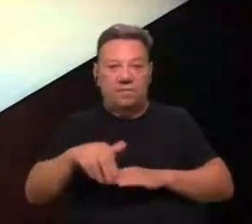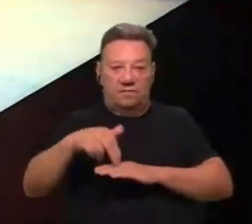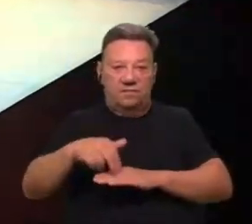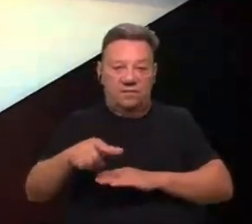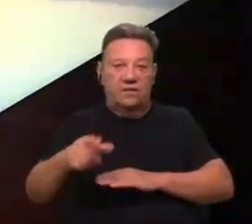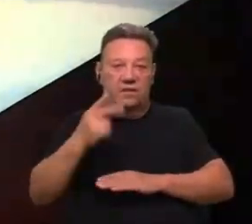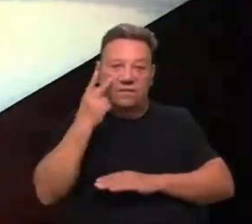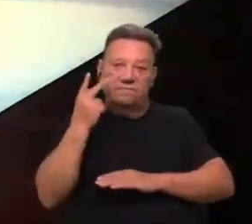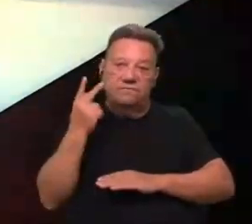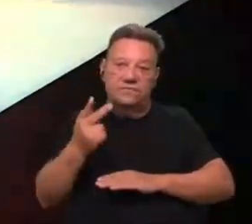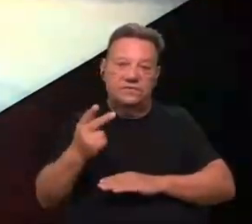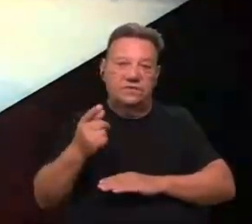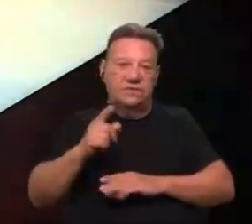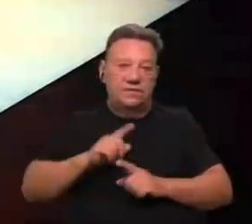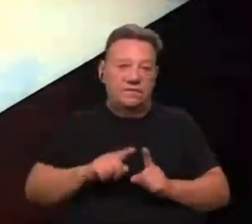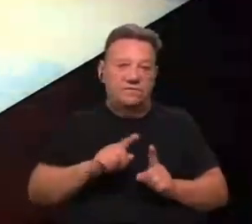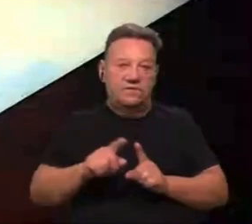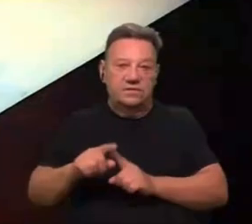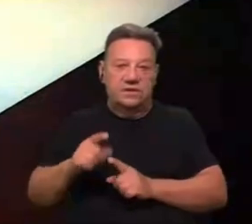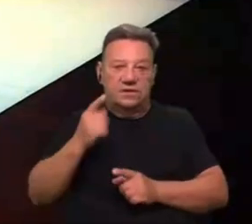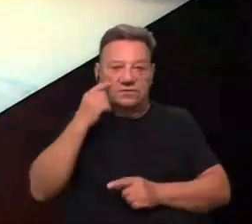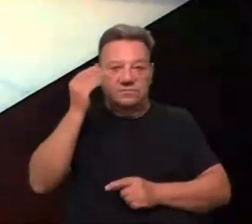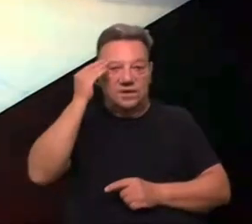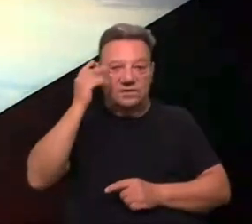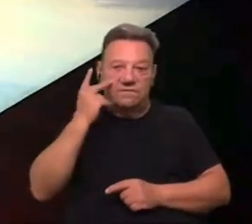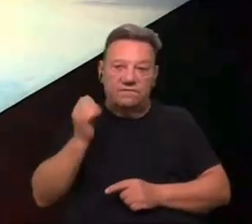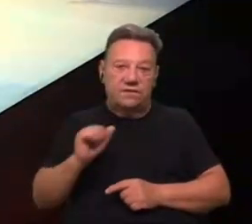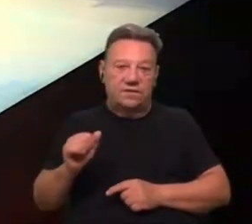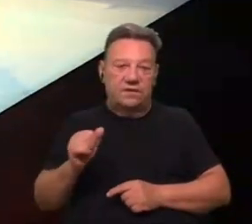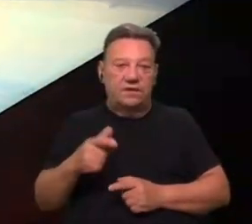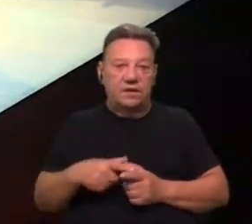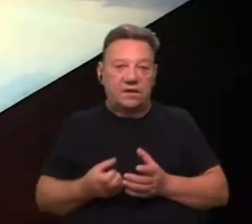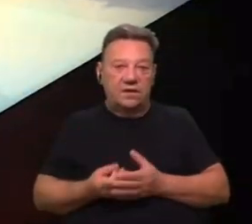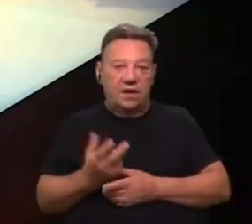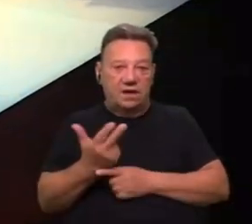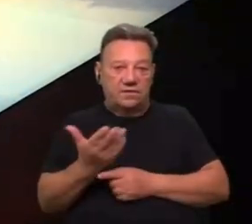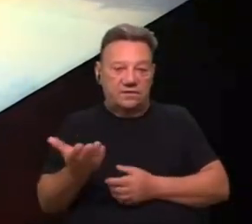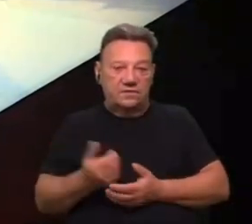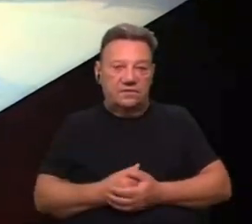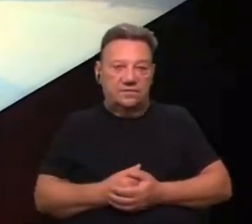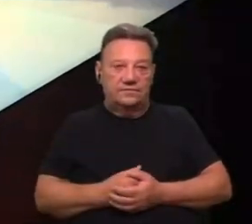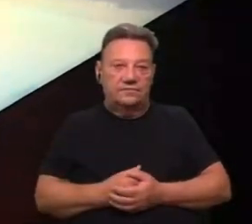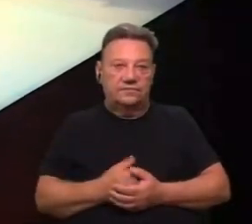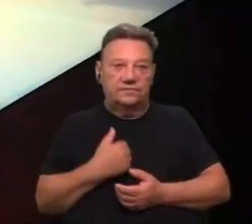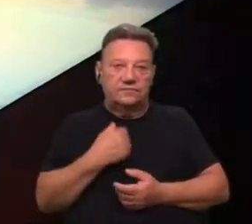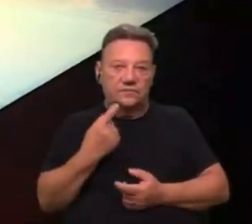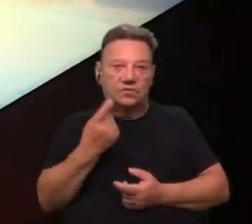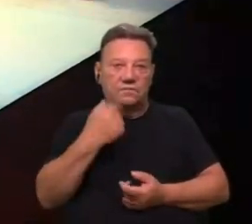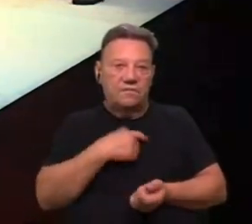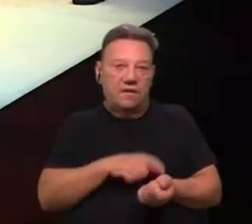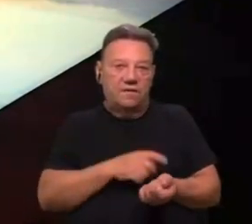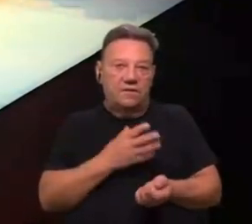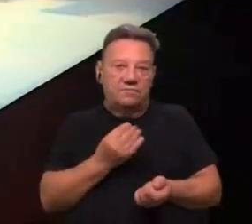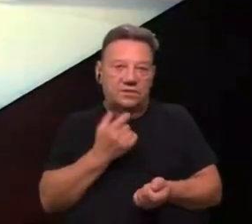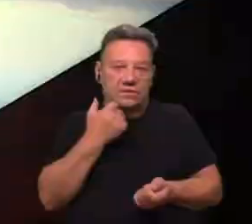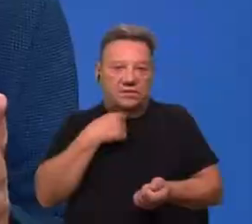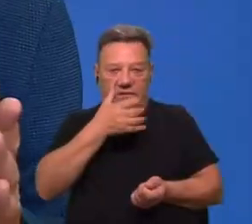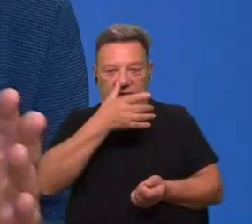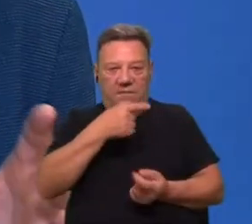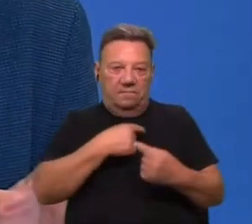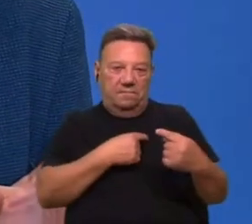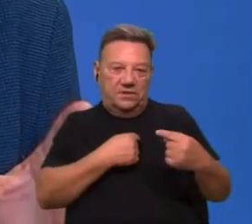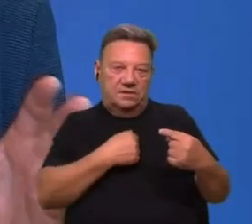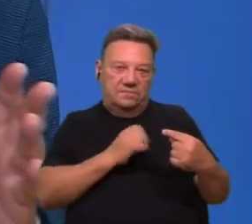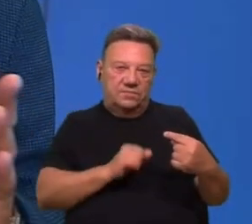a visão da diversidade de experiências de vida e de criação artística. Um jornalista que é em mim é bastante pessimista,